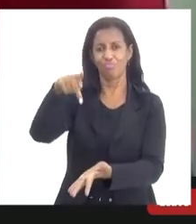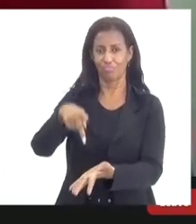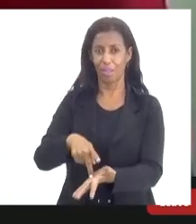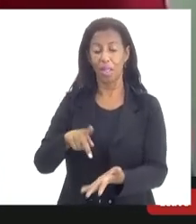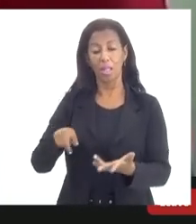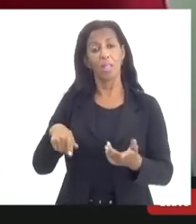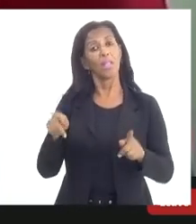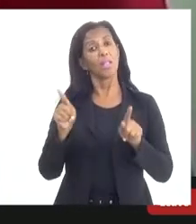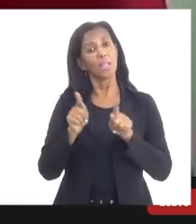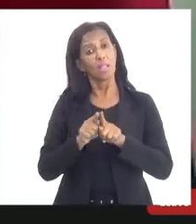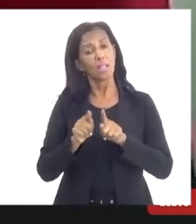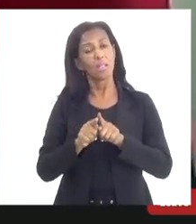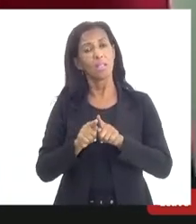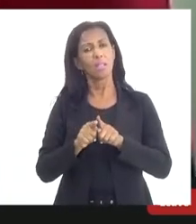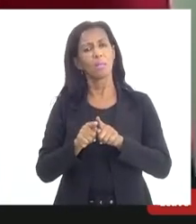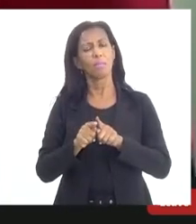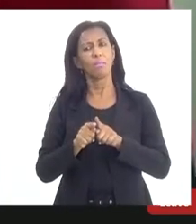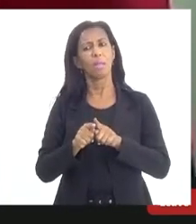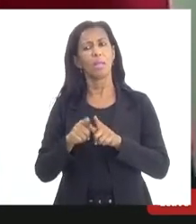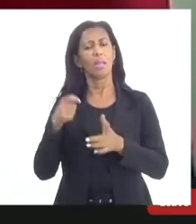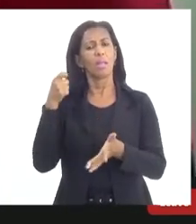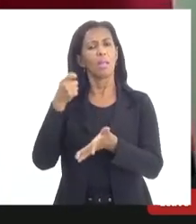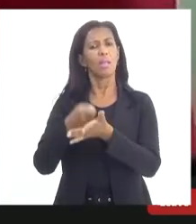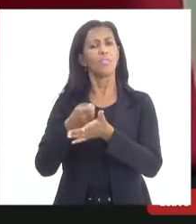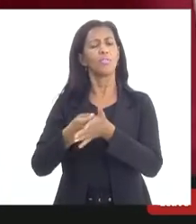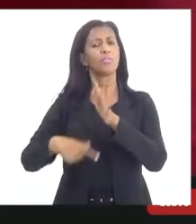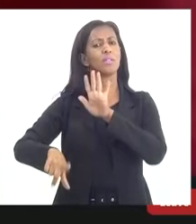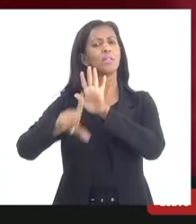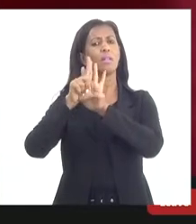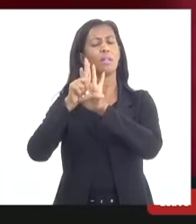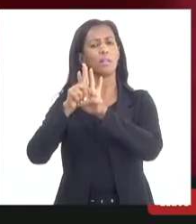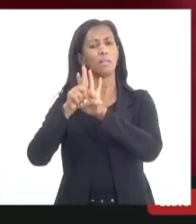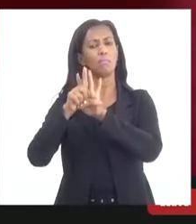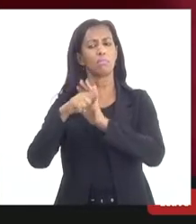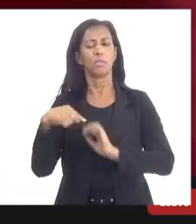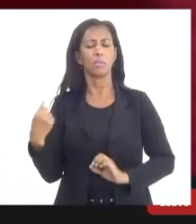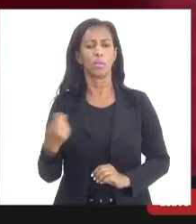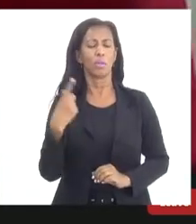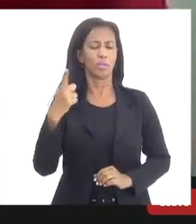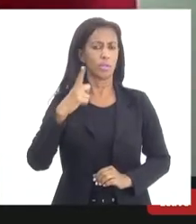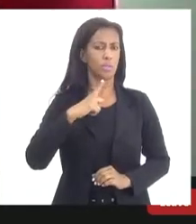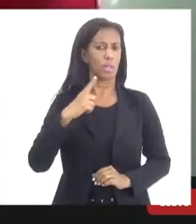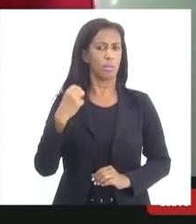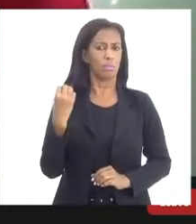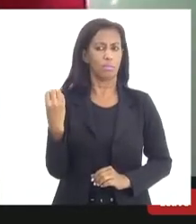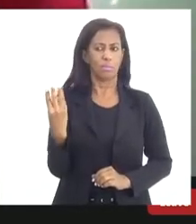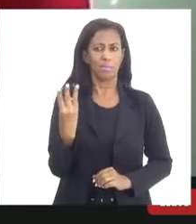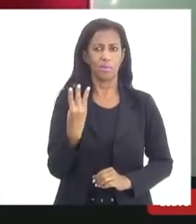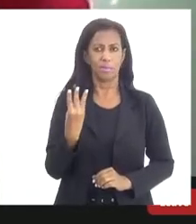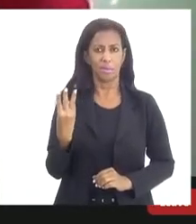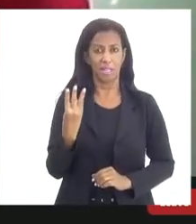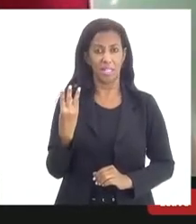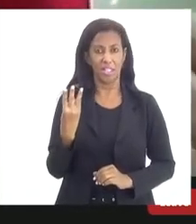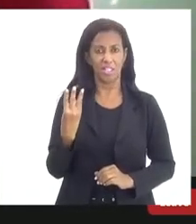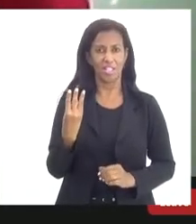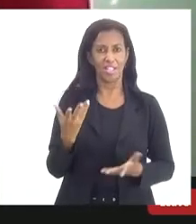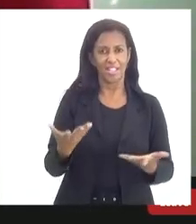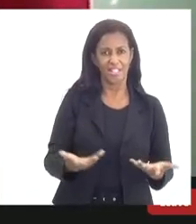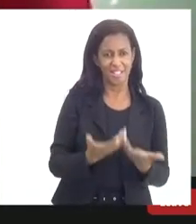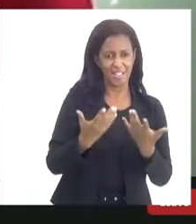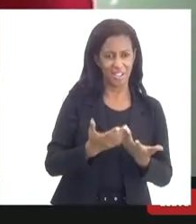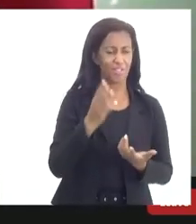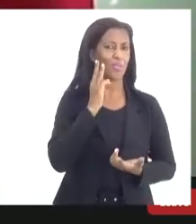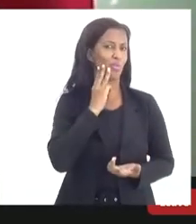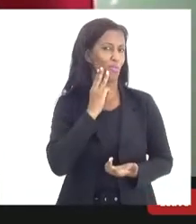o segundo é a efetividade da lei nós temos aqui três belas iniciativas a do